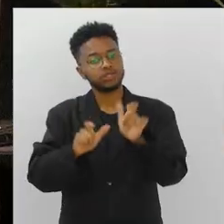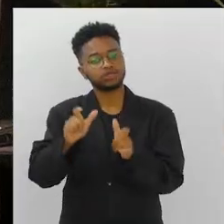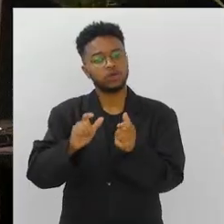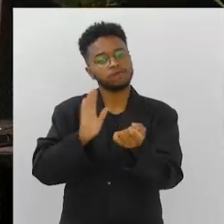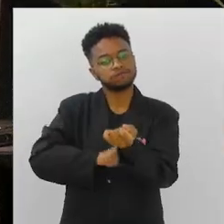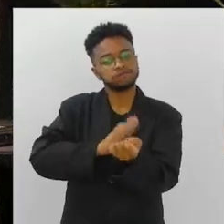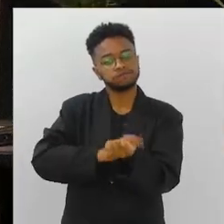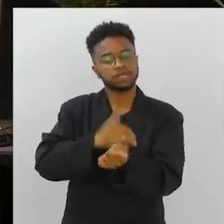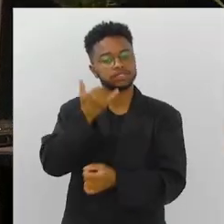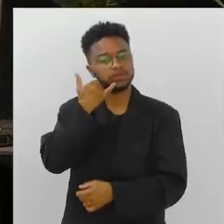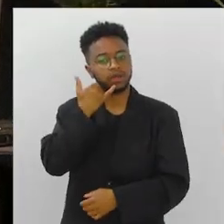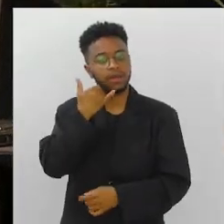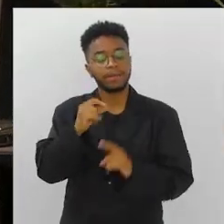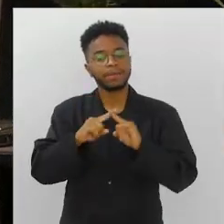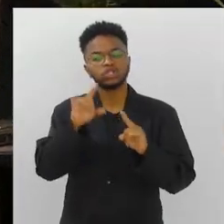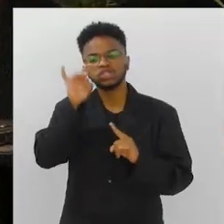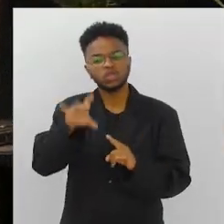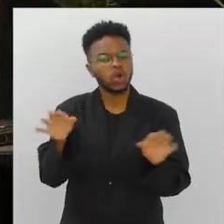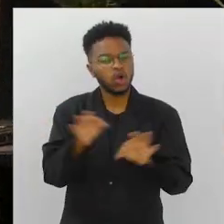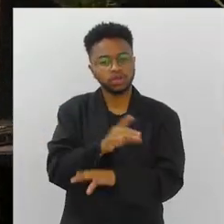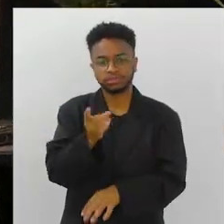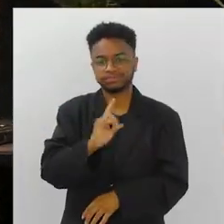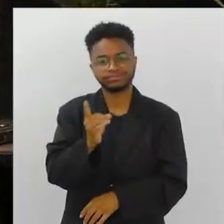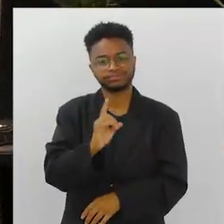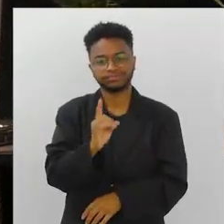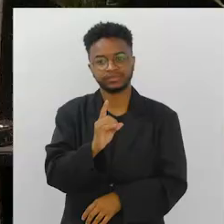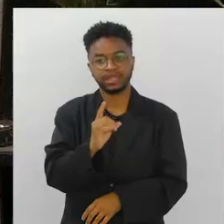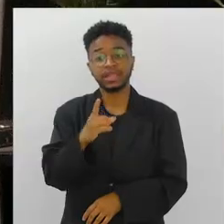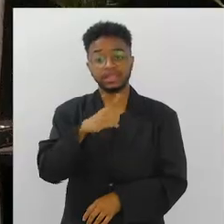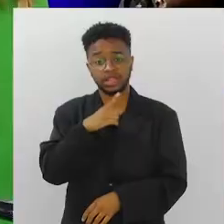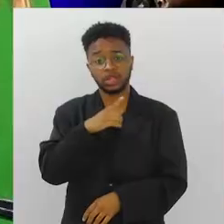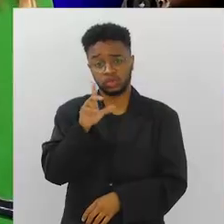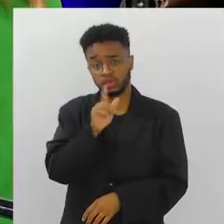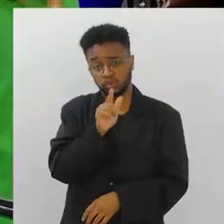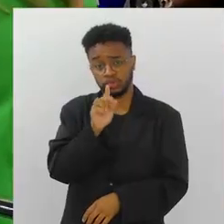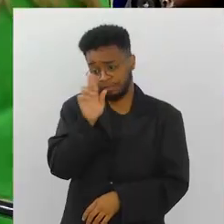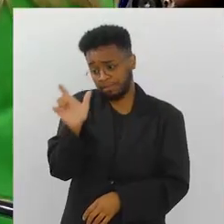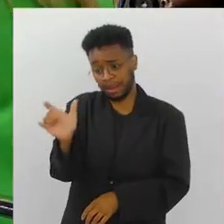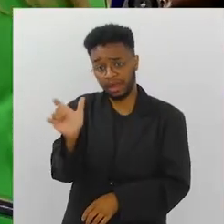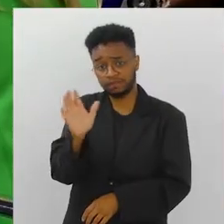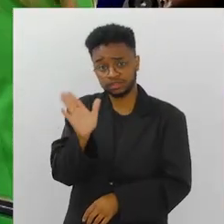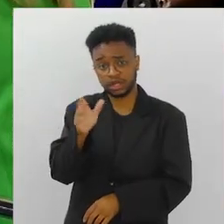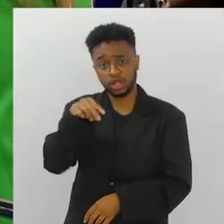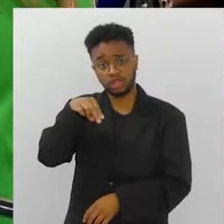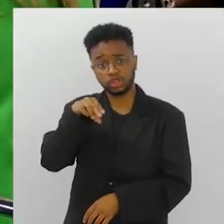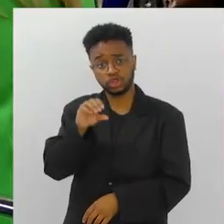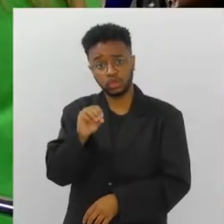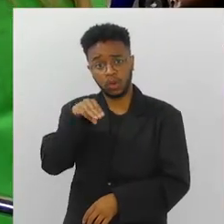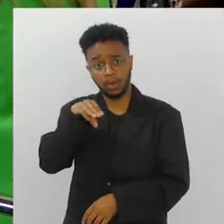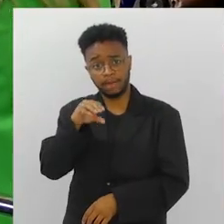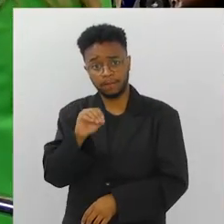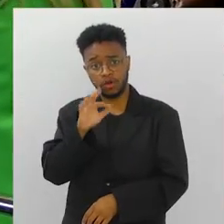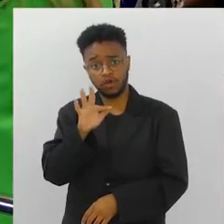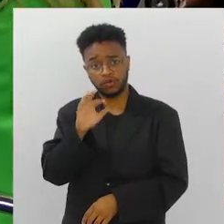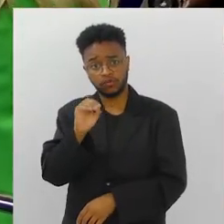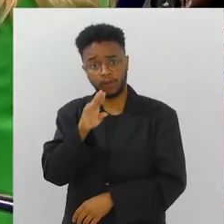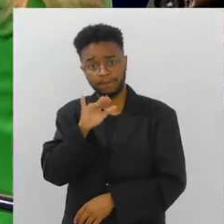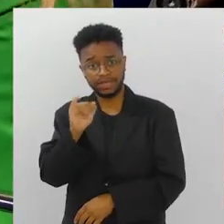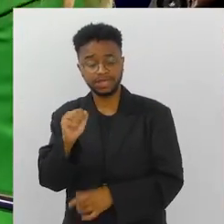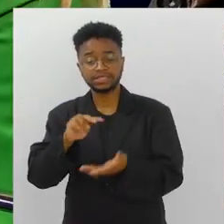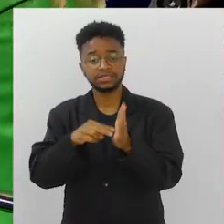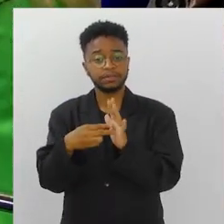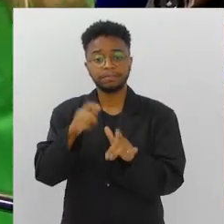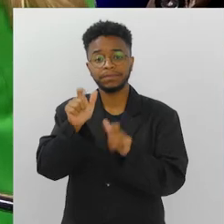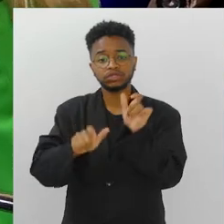nas pessoas que ficam dependentes, mas não é só isso. homofobia, você tem um nome isso. A homofobia que são as pessoas